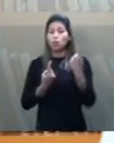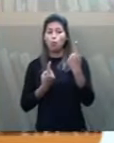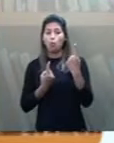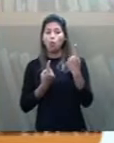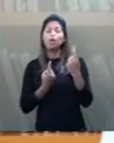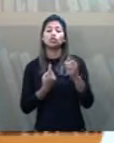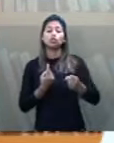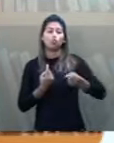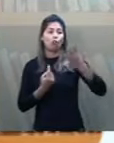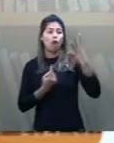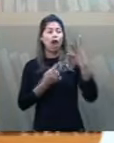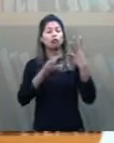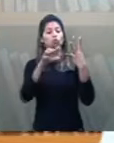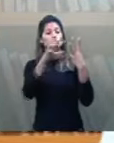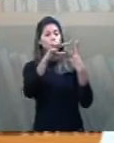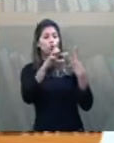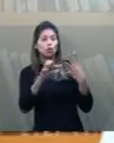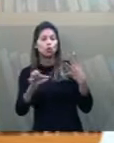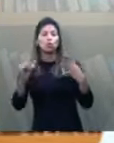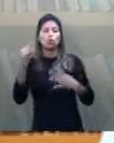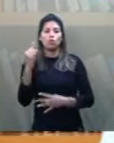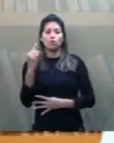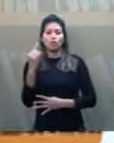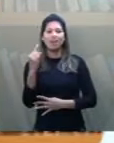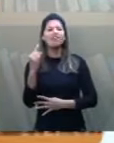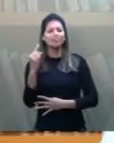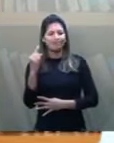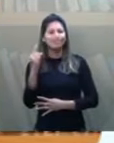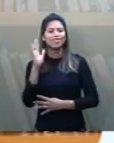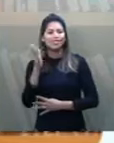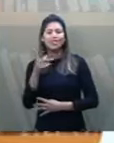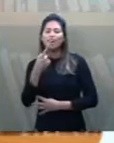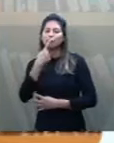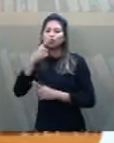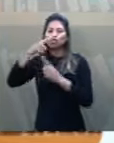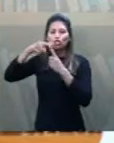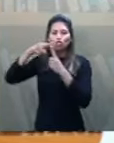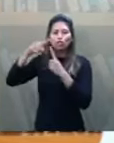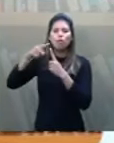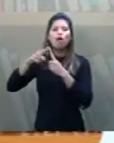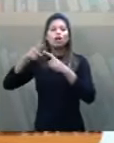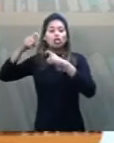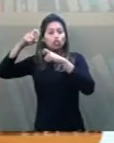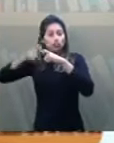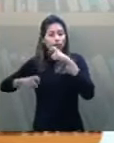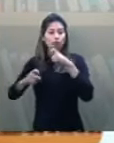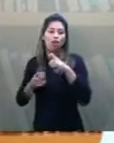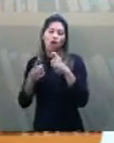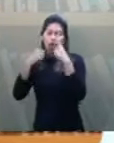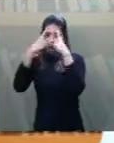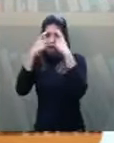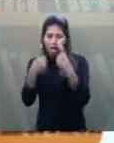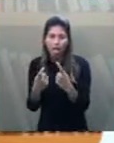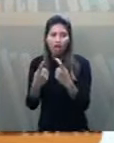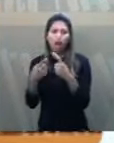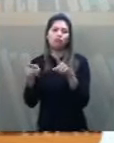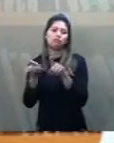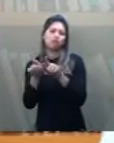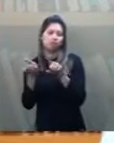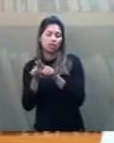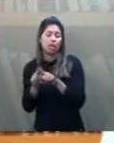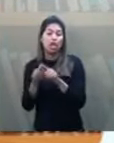sofrido algum tipo de violência. Com a pandemia, aumentou os casos de